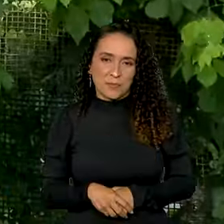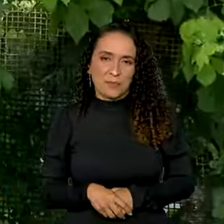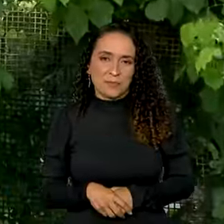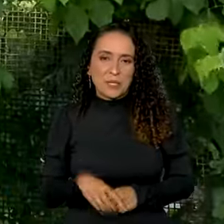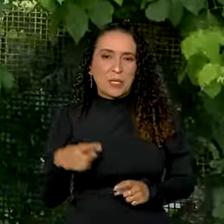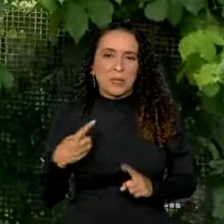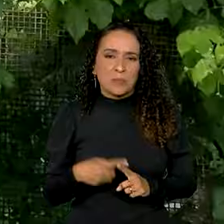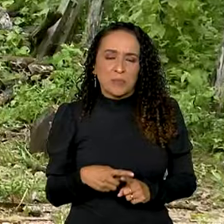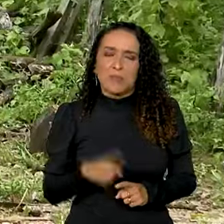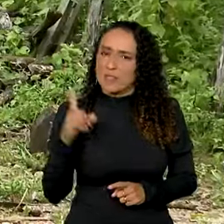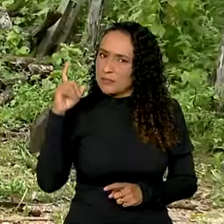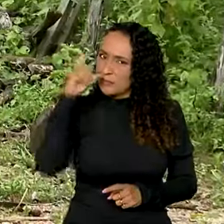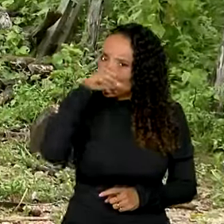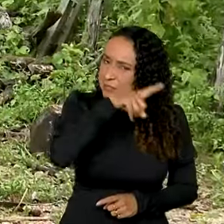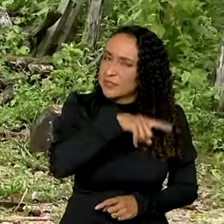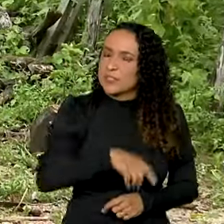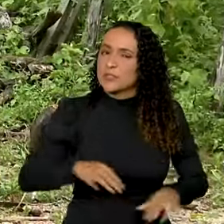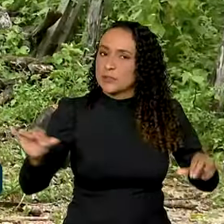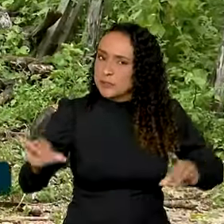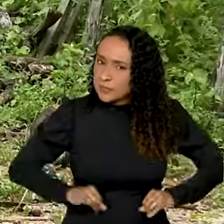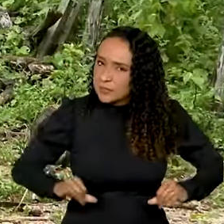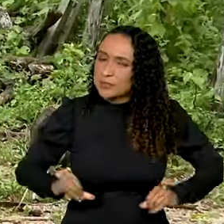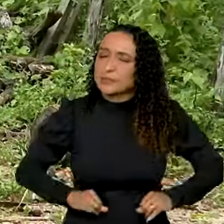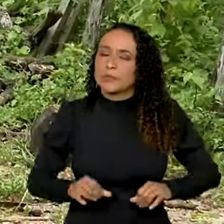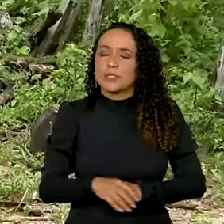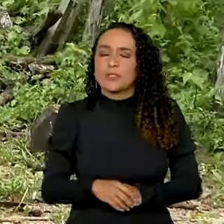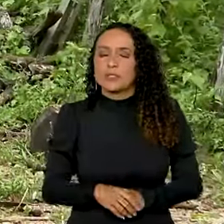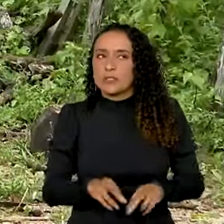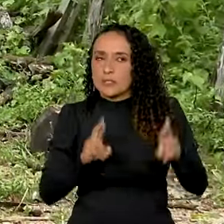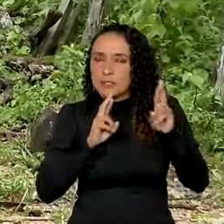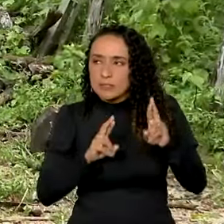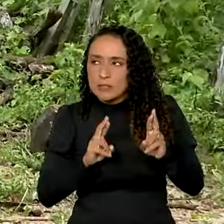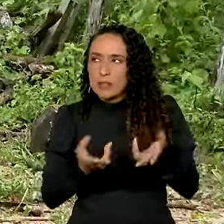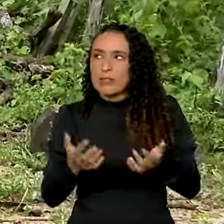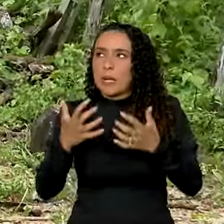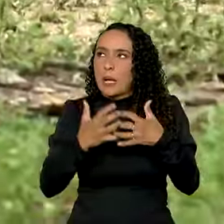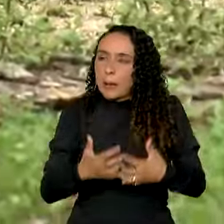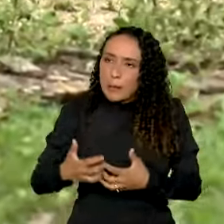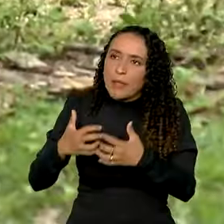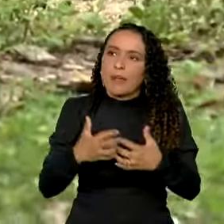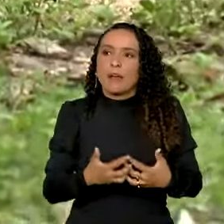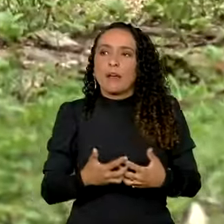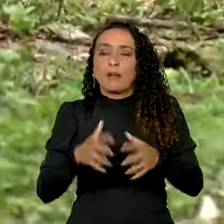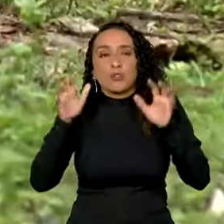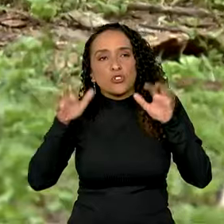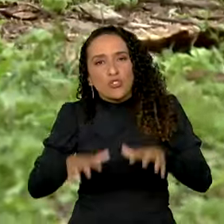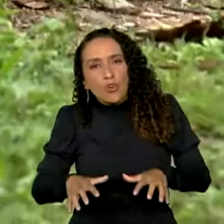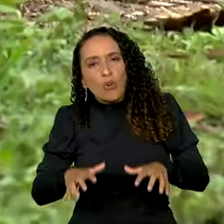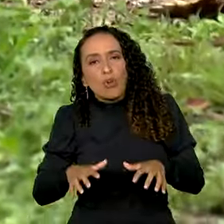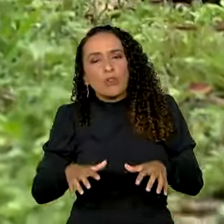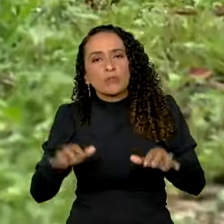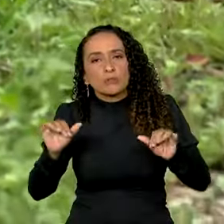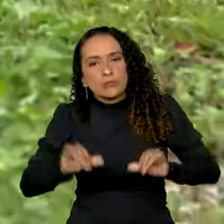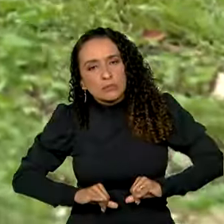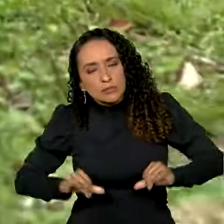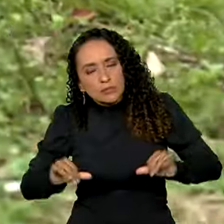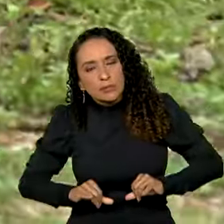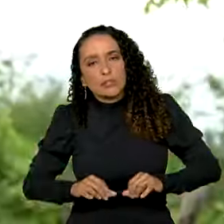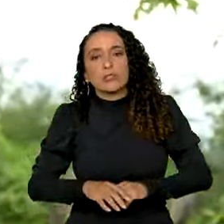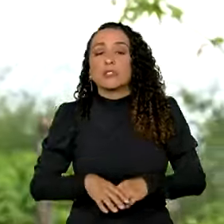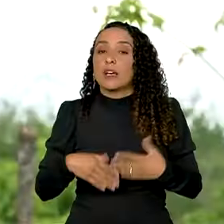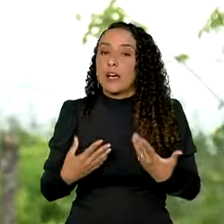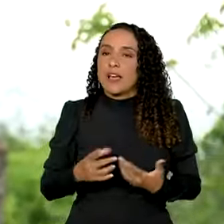que é o sacrifício que é, né, a gente espera caminhão, é aquele sacrifício quando chove. E aí Deus